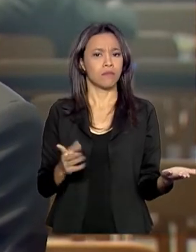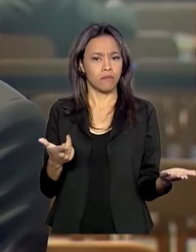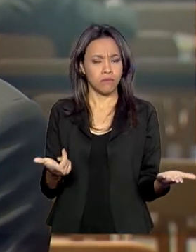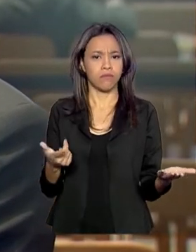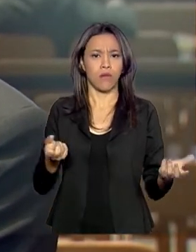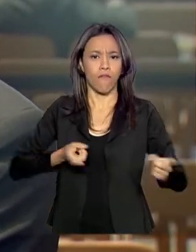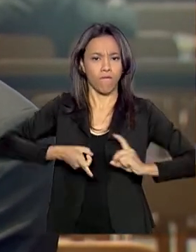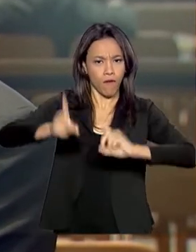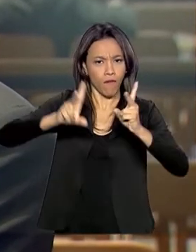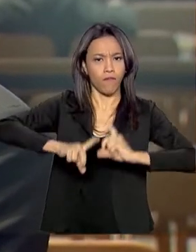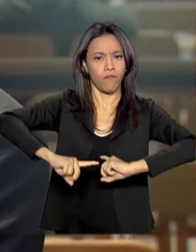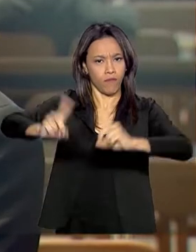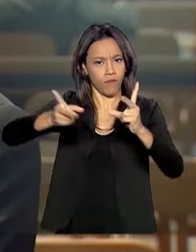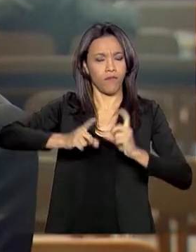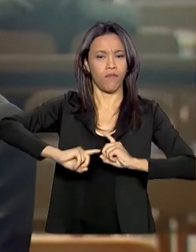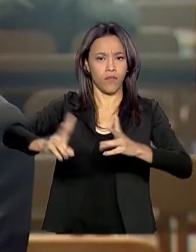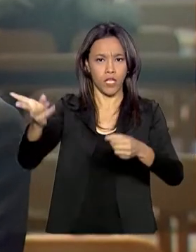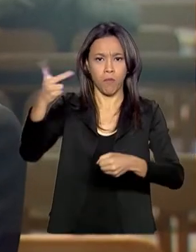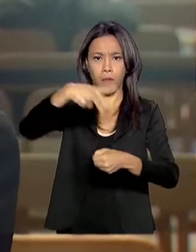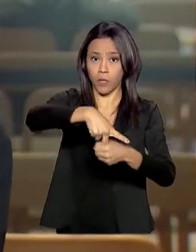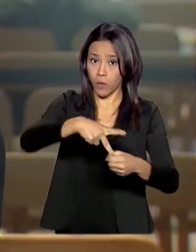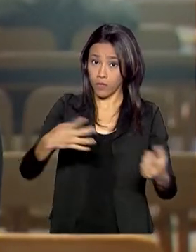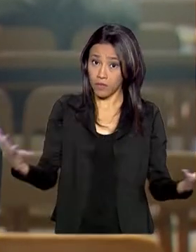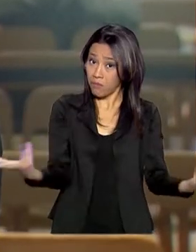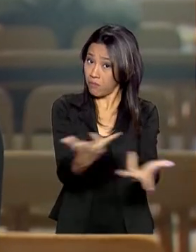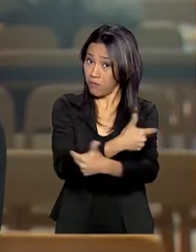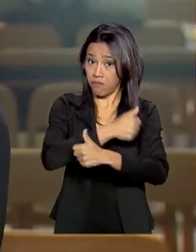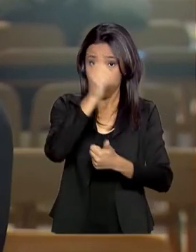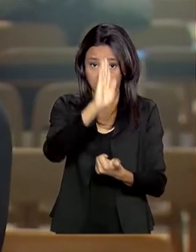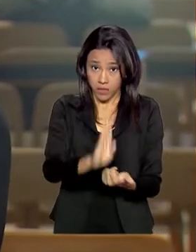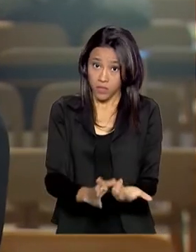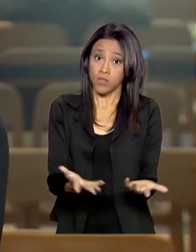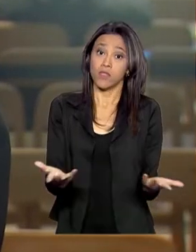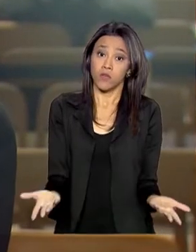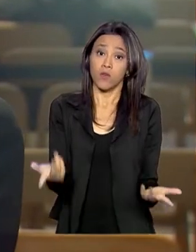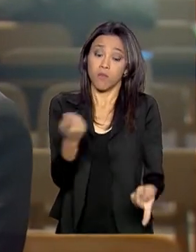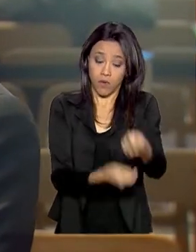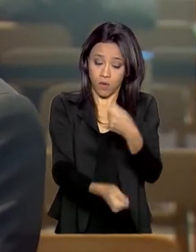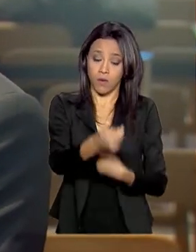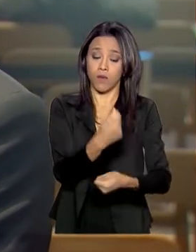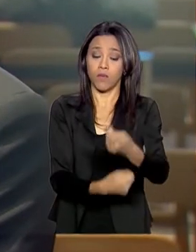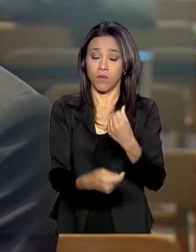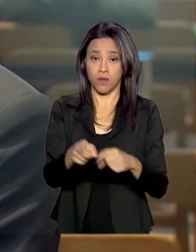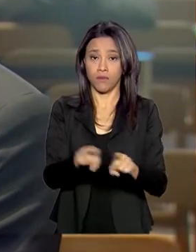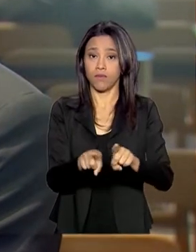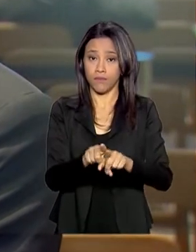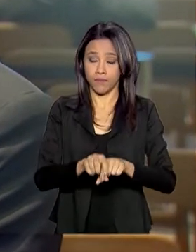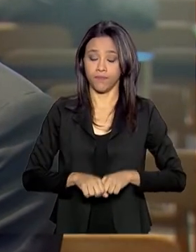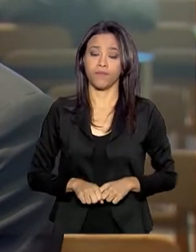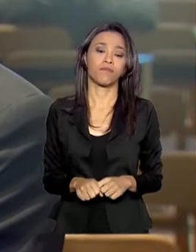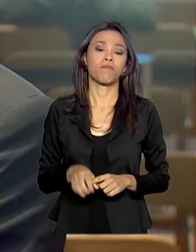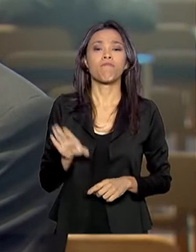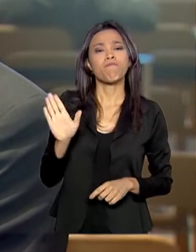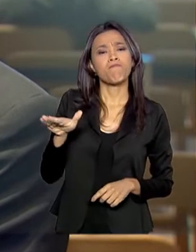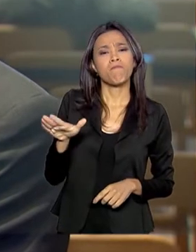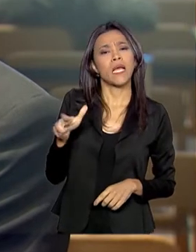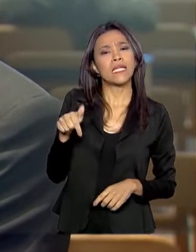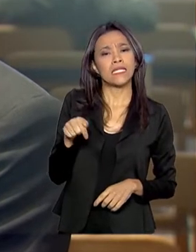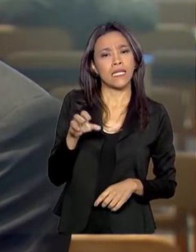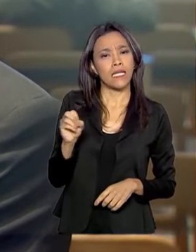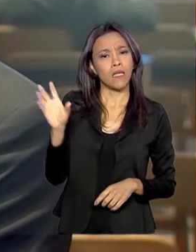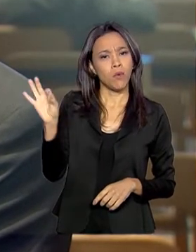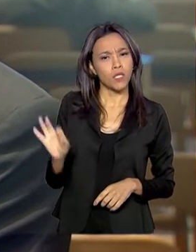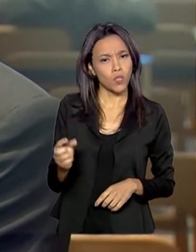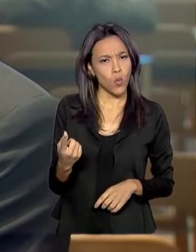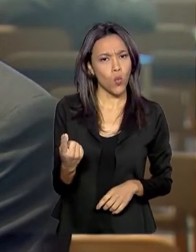de petróleo. É absolutamente extraordinário para a indústria de petróleo no Brasil e para a economia brasileira. 70% do leilão, do